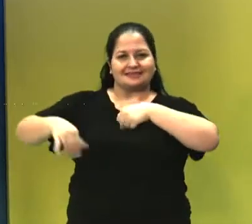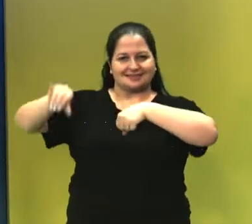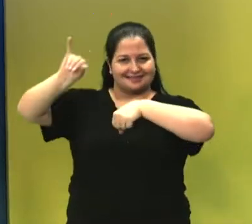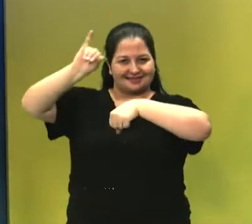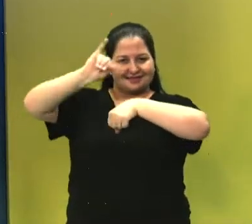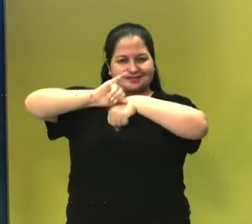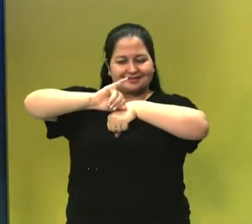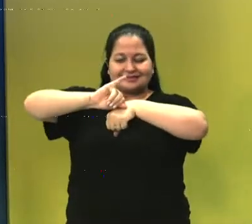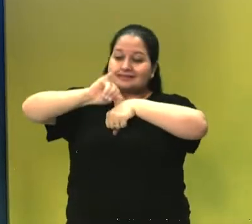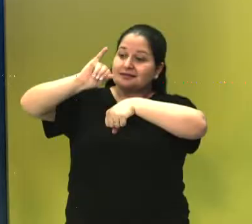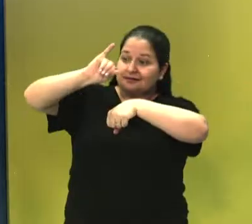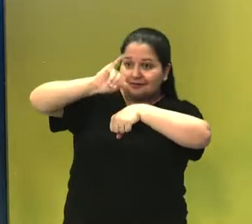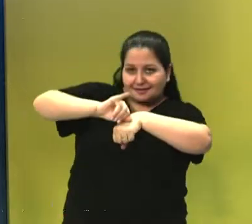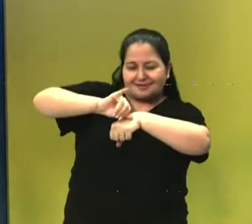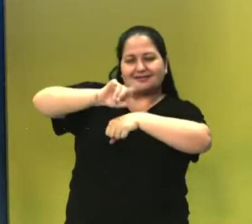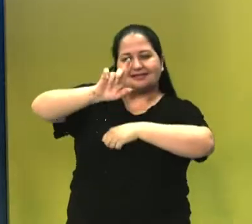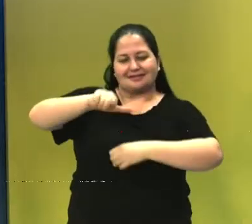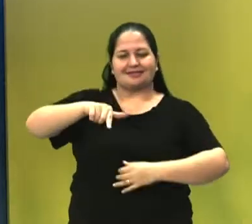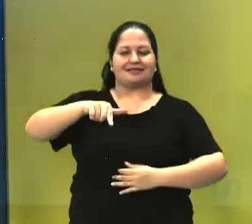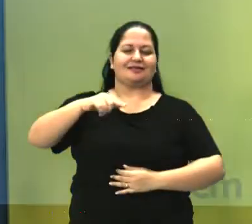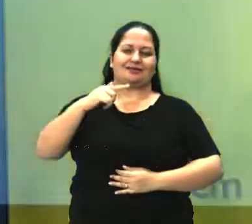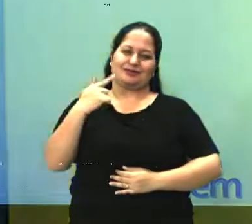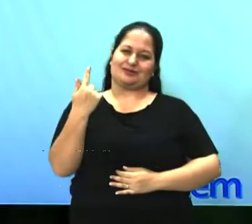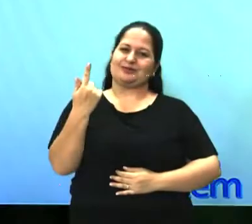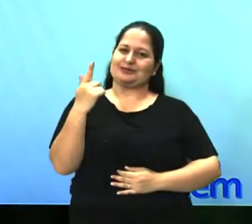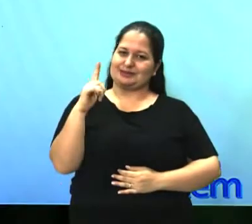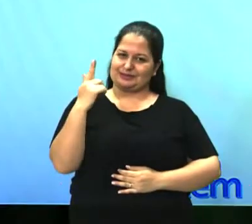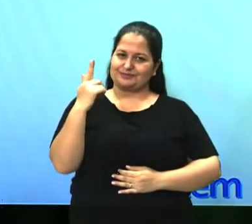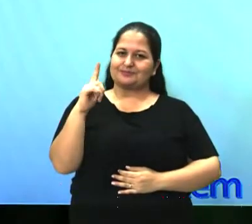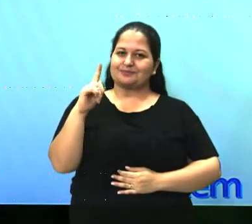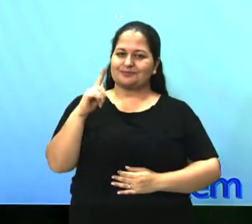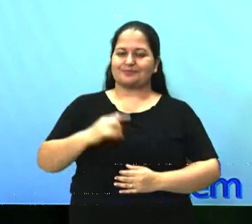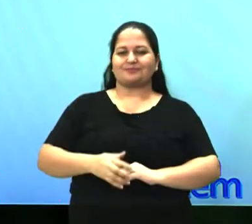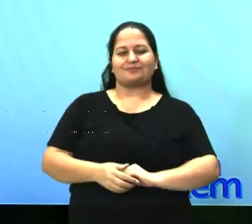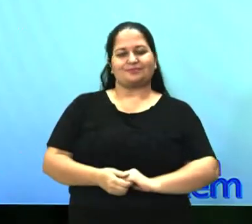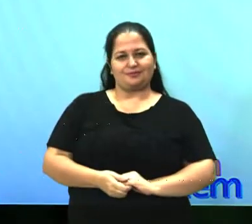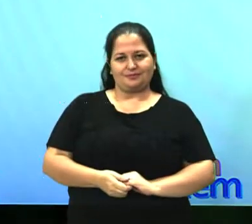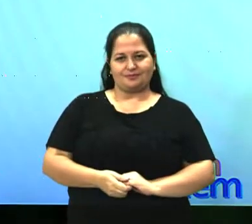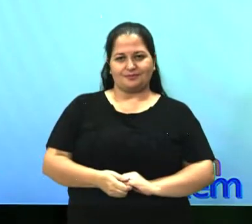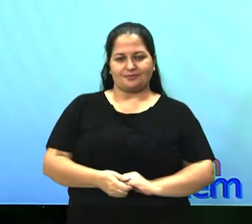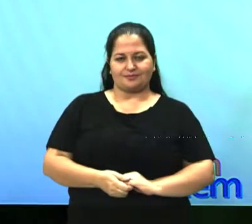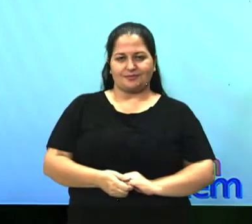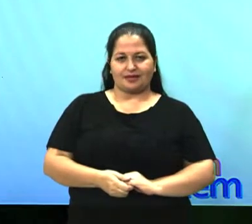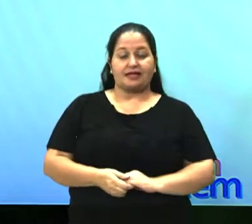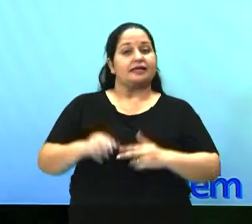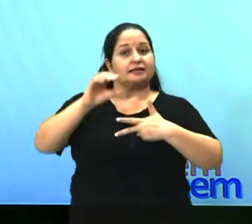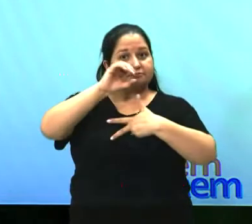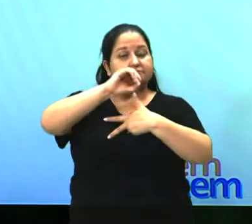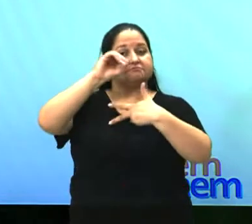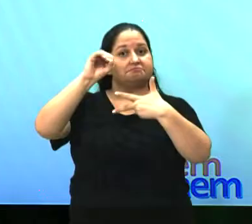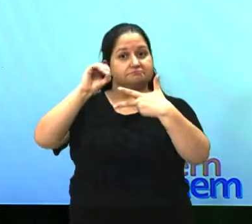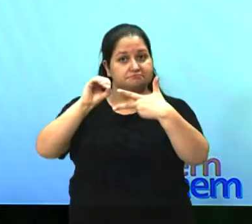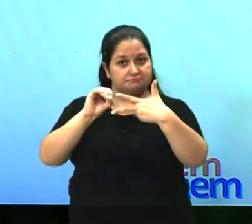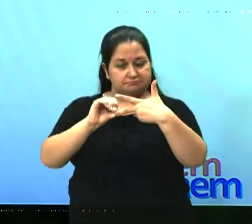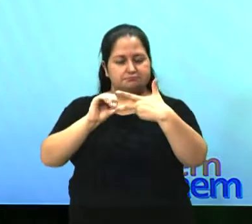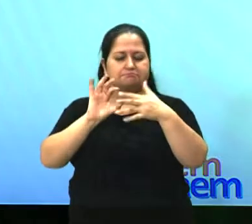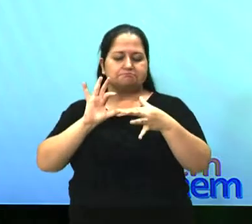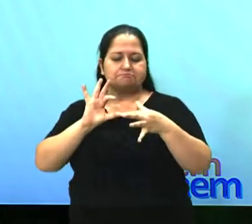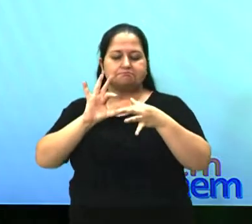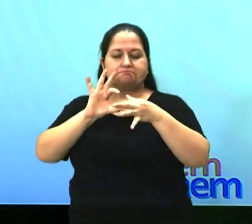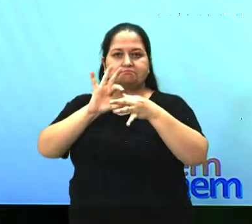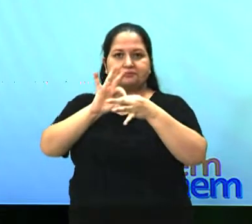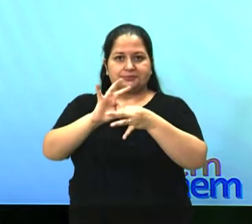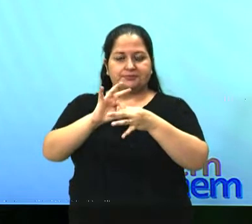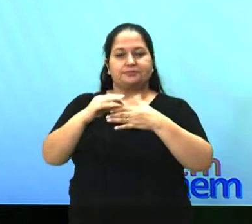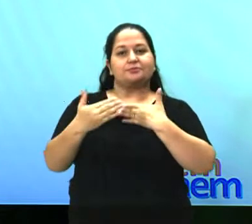a nossa capital. Como o Enem abordou essa competência, essa habilidade, em